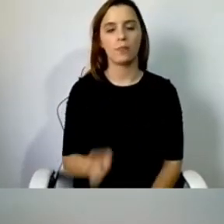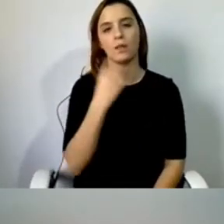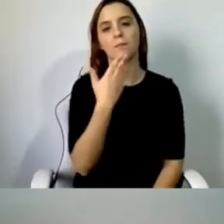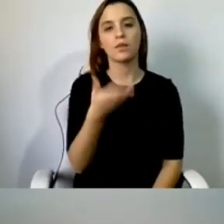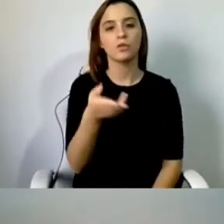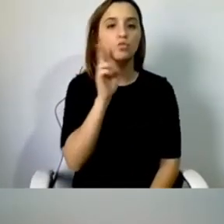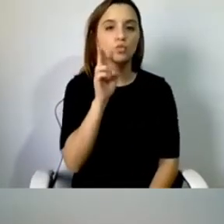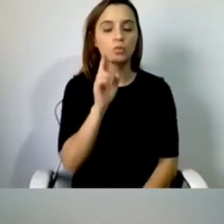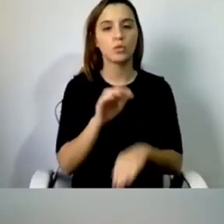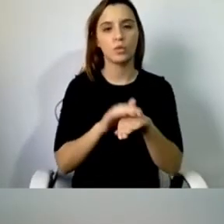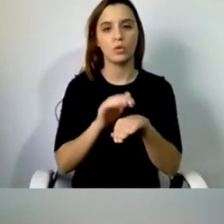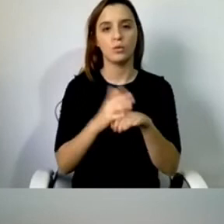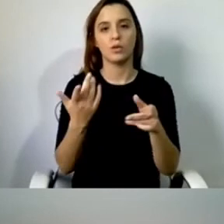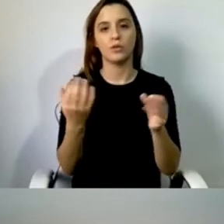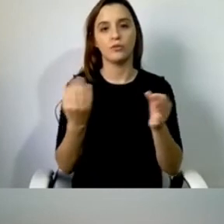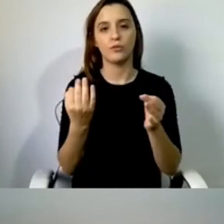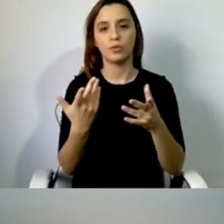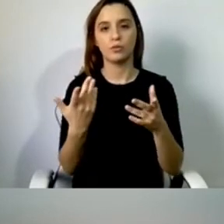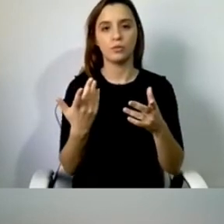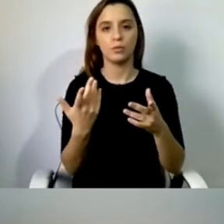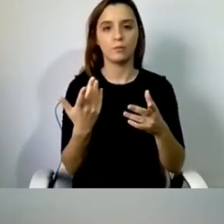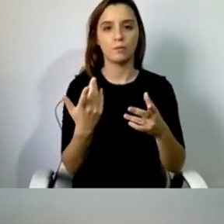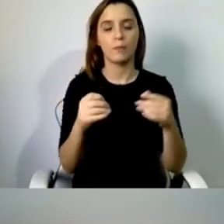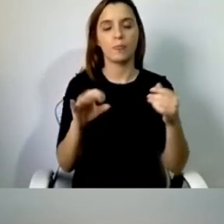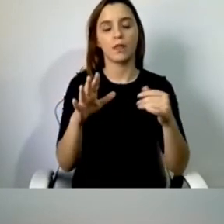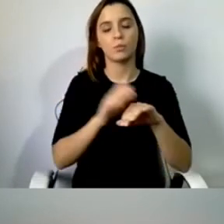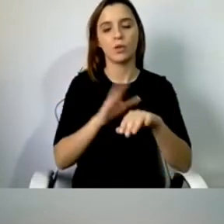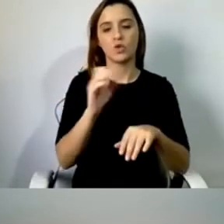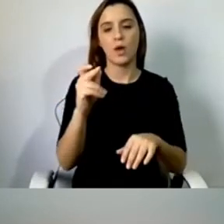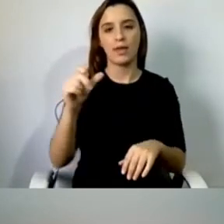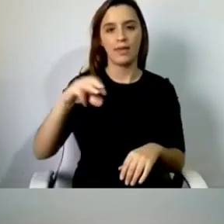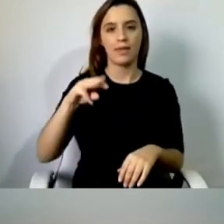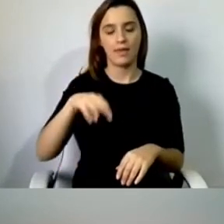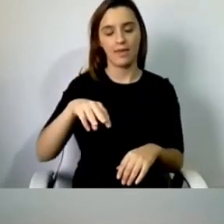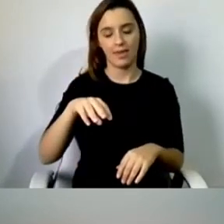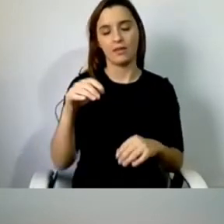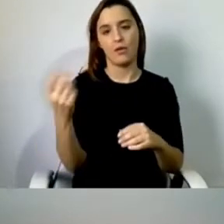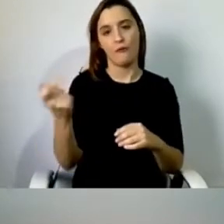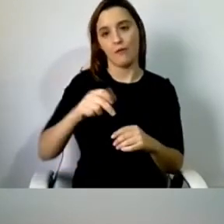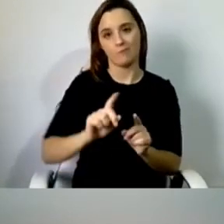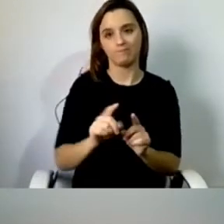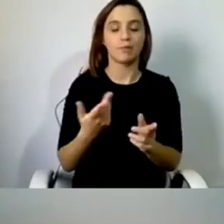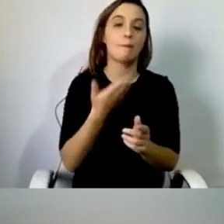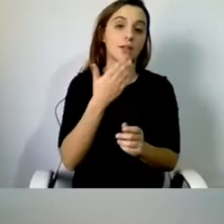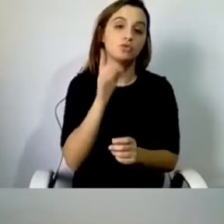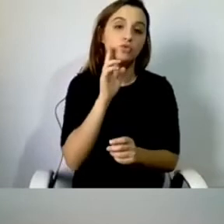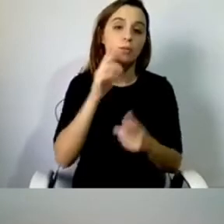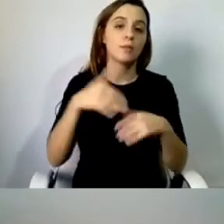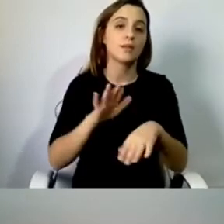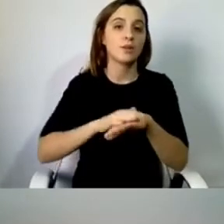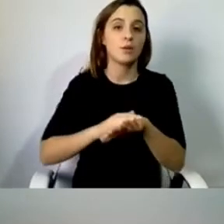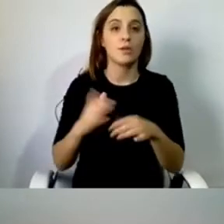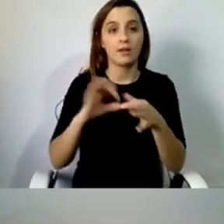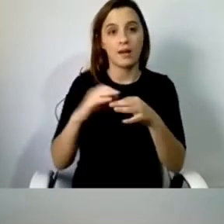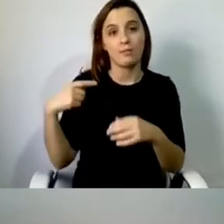pequeno constrangimento da ausência do Joaquim Brites, mas faz parte do dia-a-dia. No entanto, eu posso fazer uma breve apresentação.